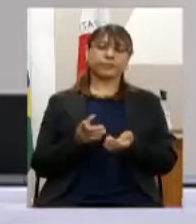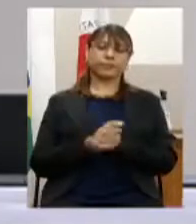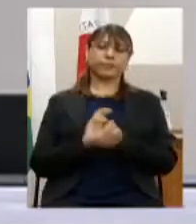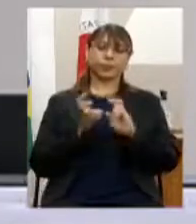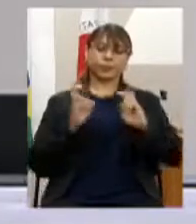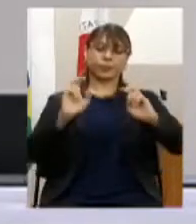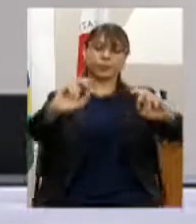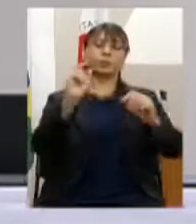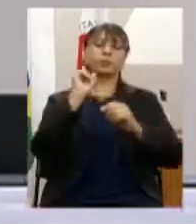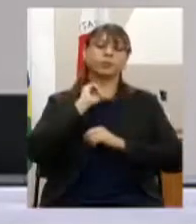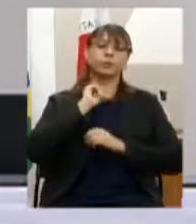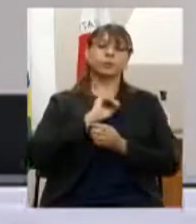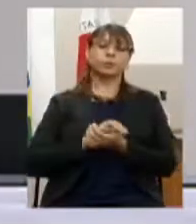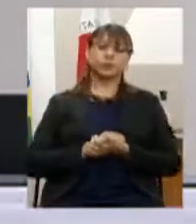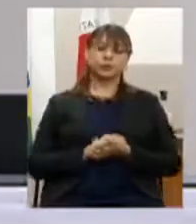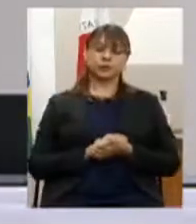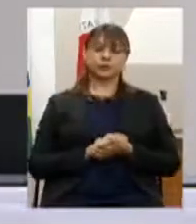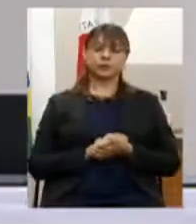de Minas Gerais